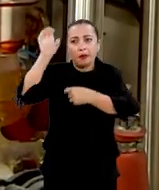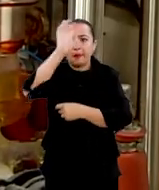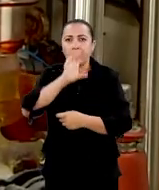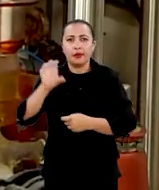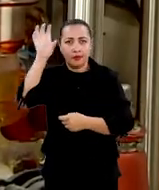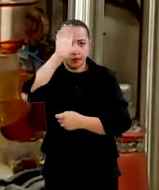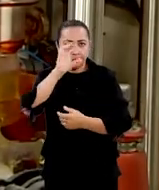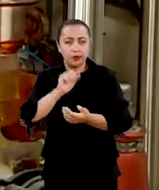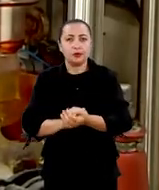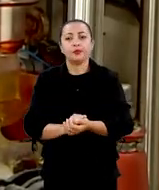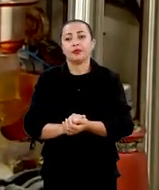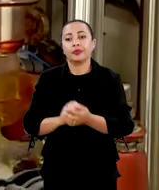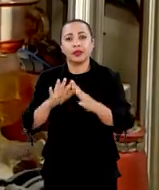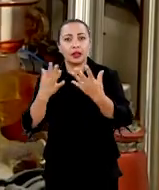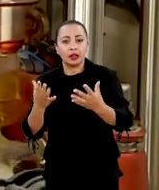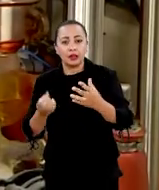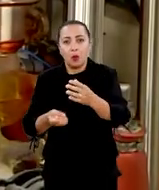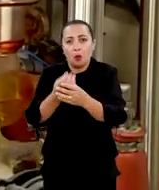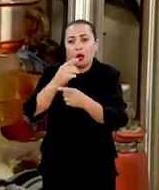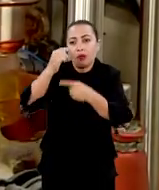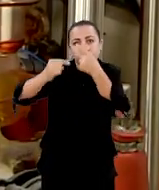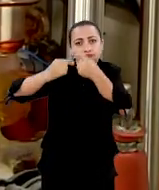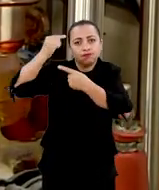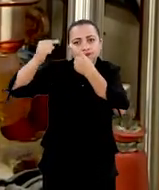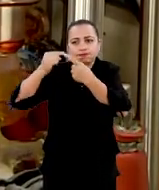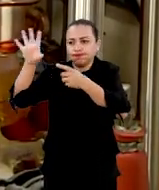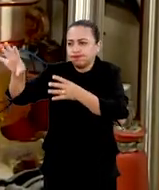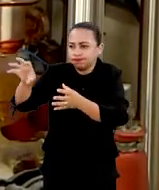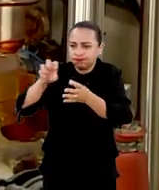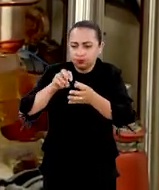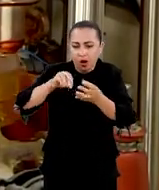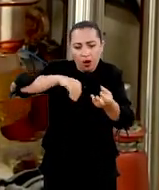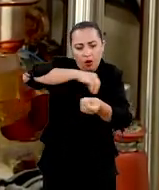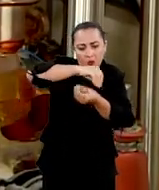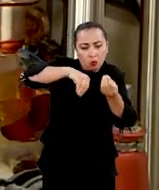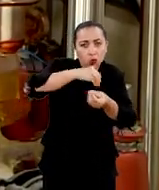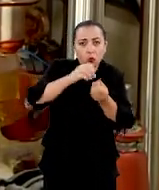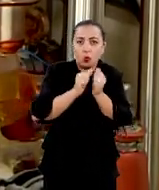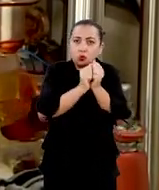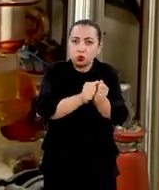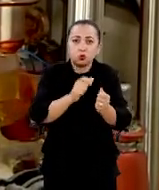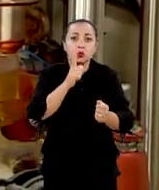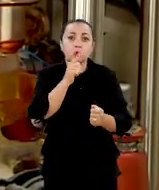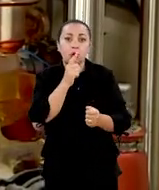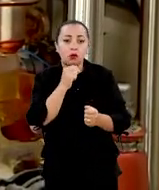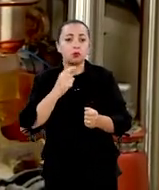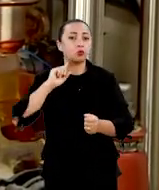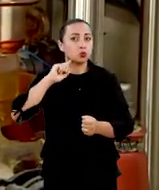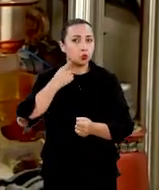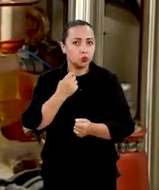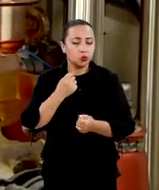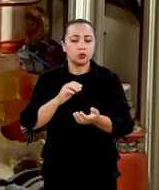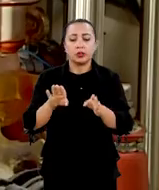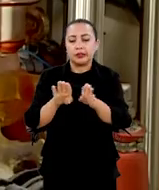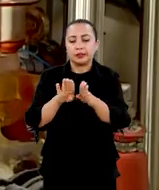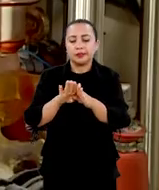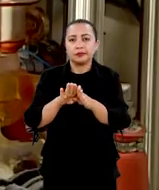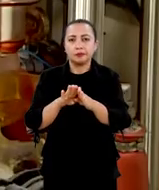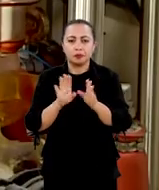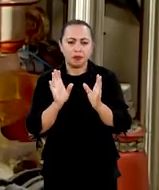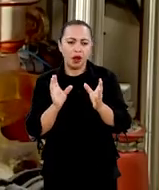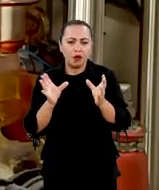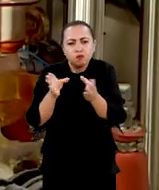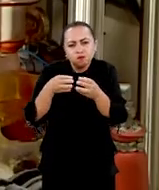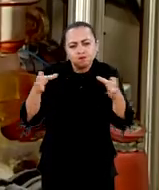e com essa matéria-prima a gente misturava com a água contaminada e um